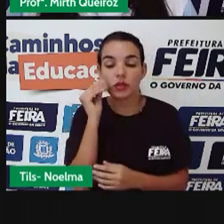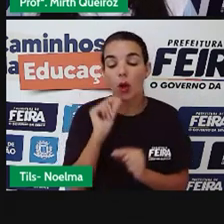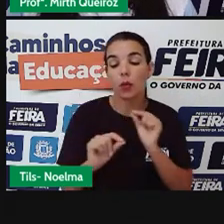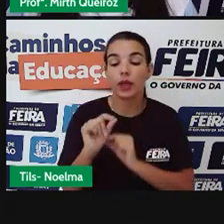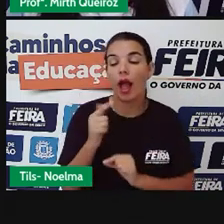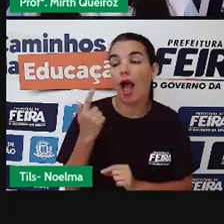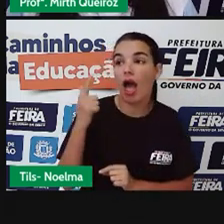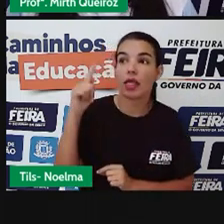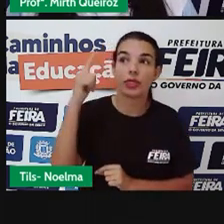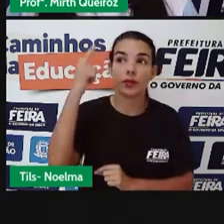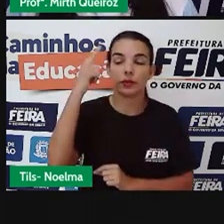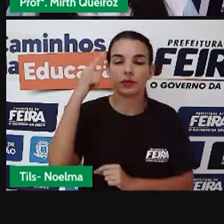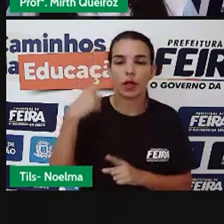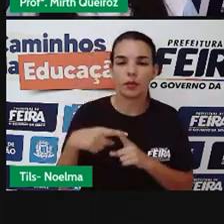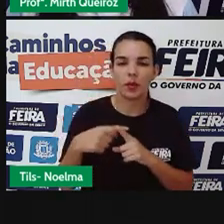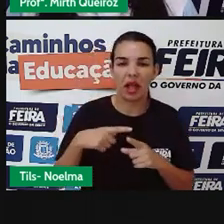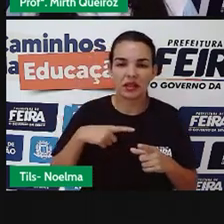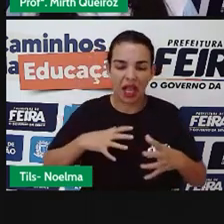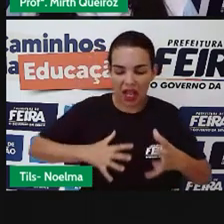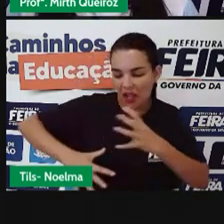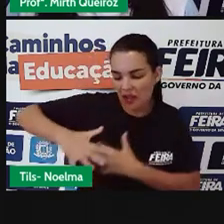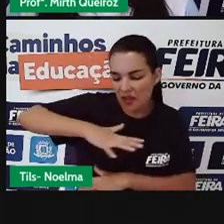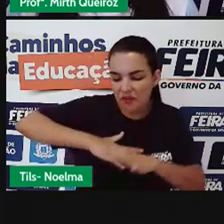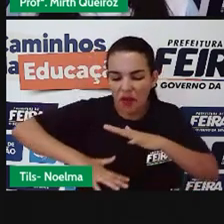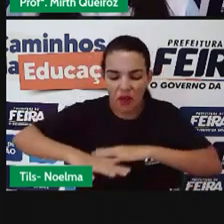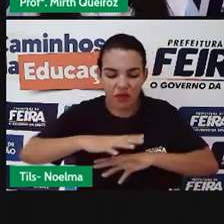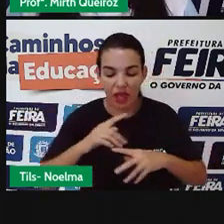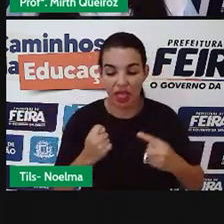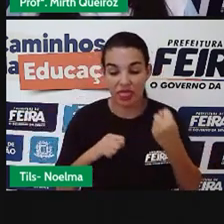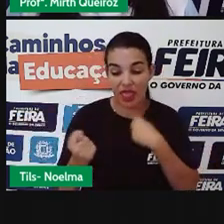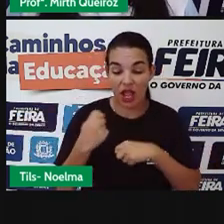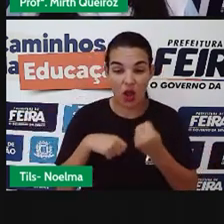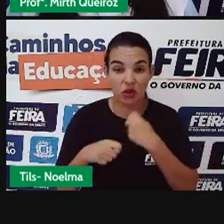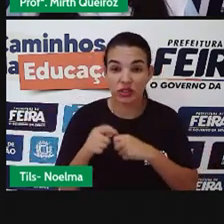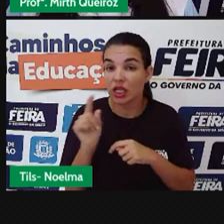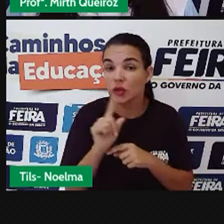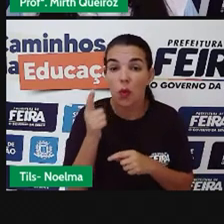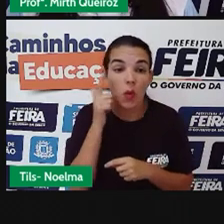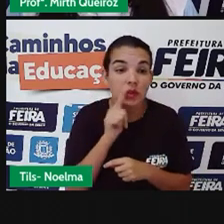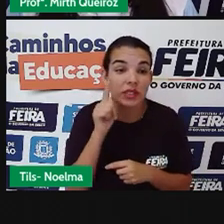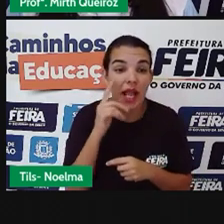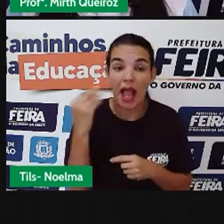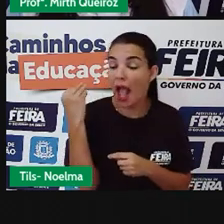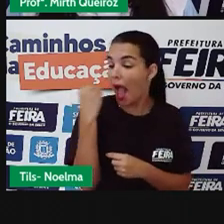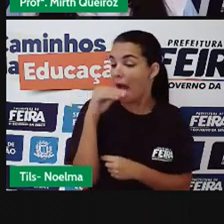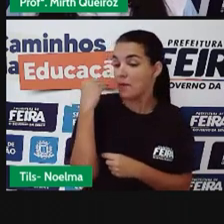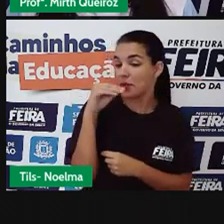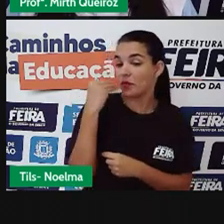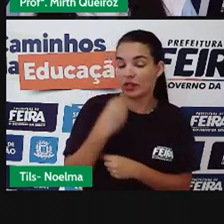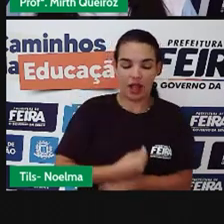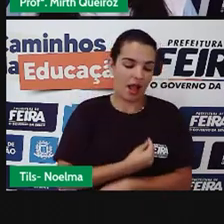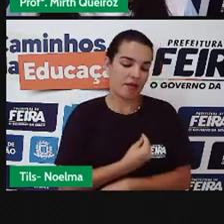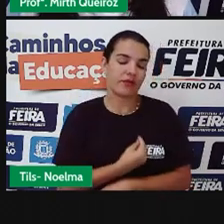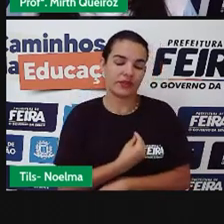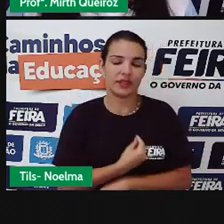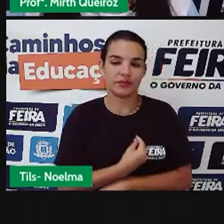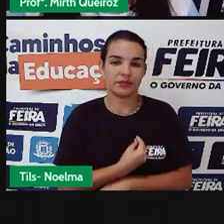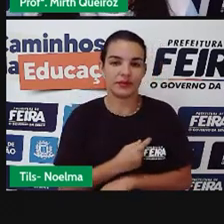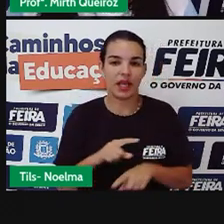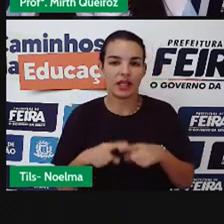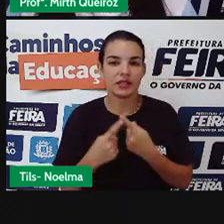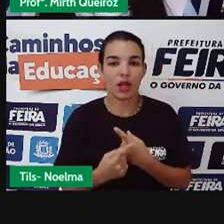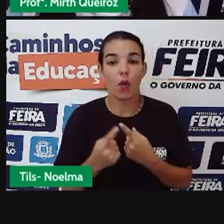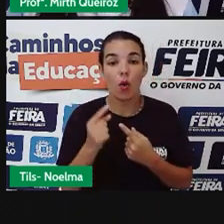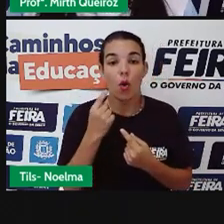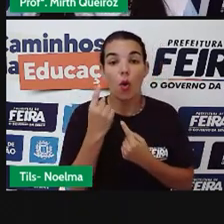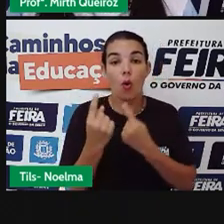vezes estão envolvidos nos seus negócios e não conseguem aproveitar a vida. É o único personagem que vai ser criticado